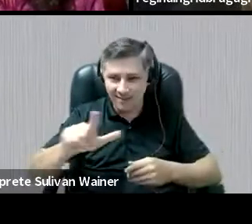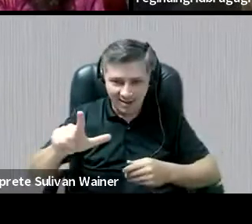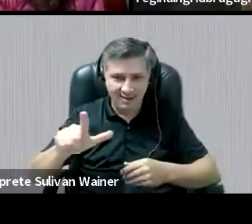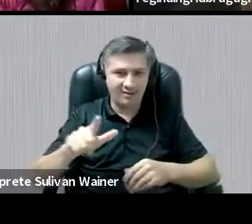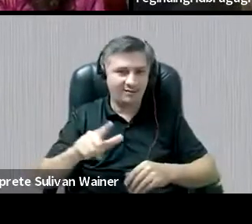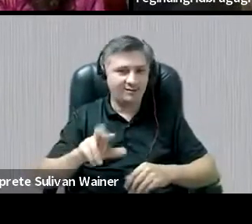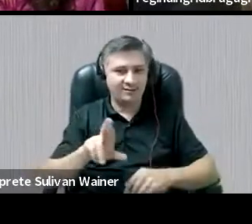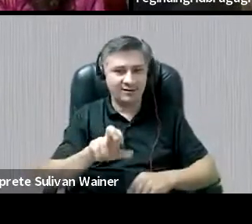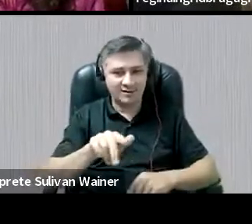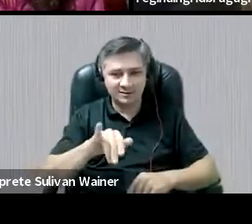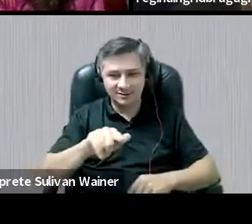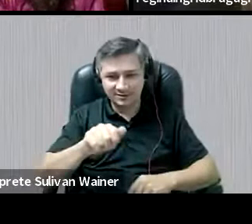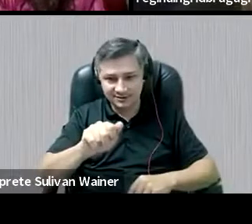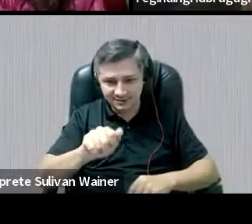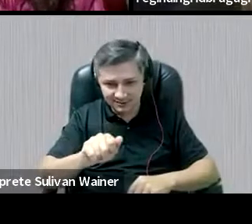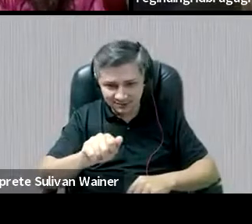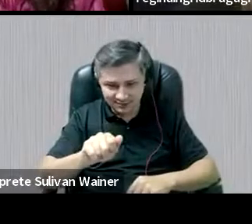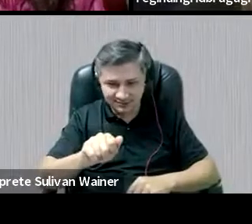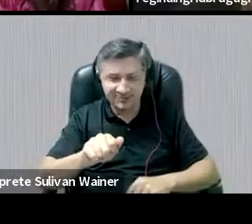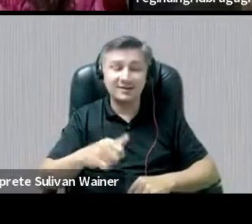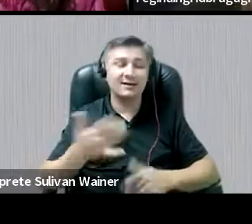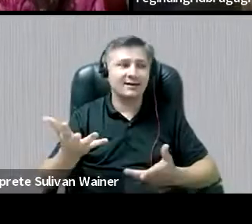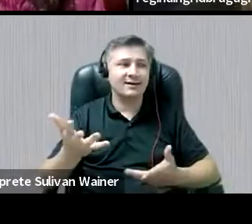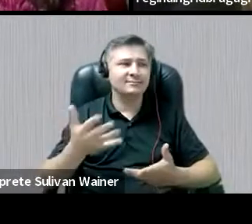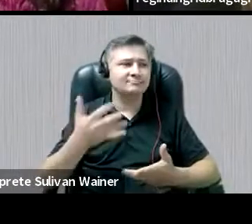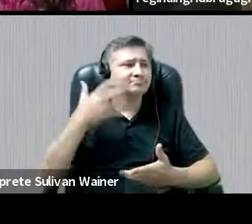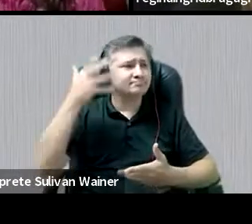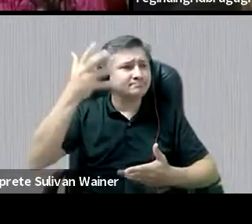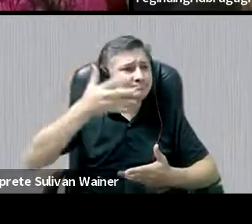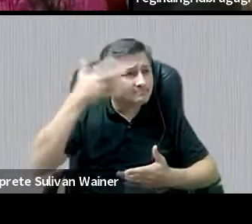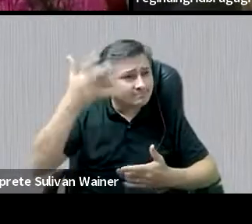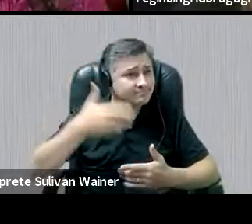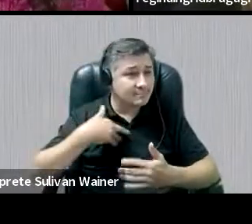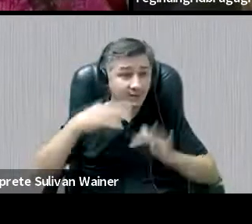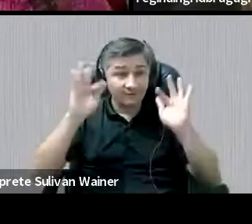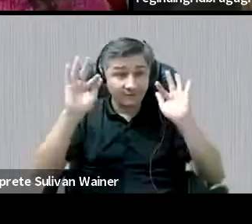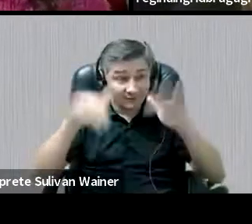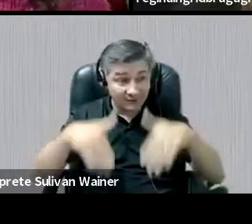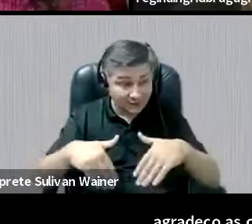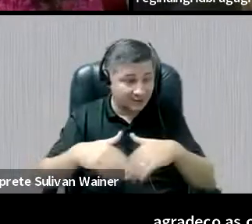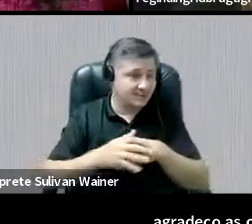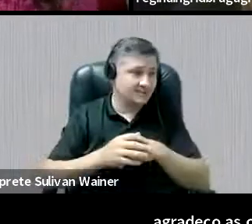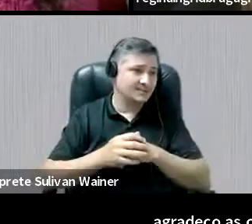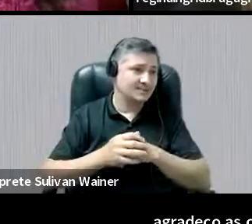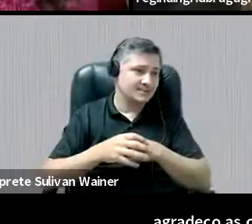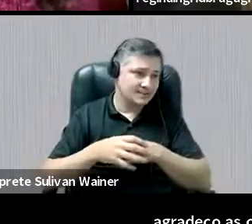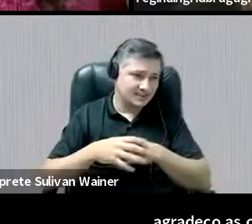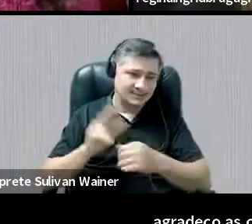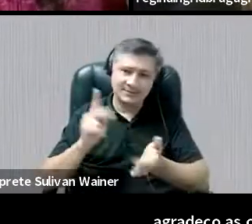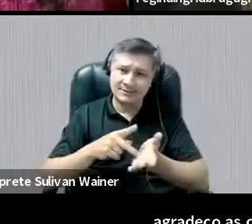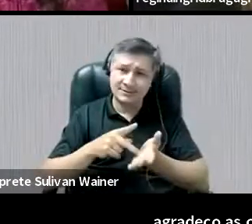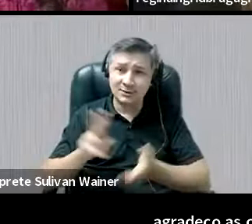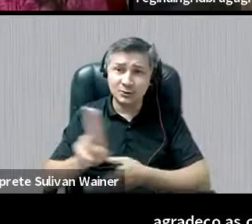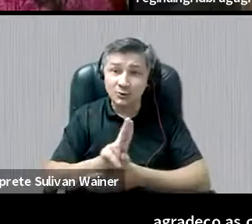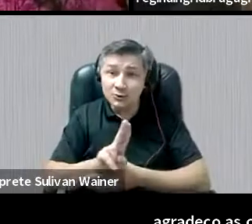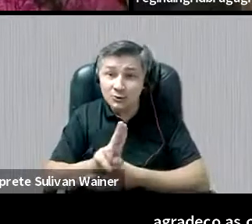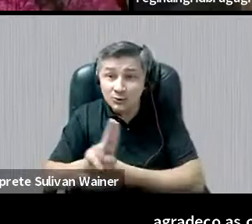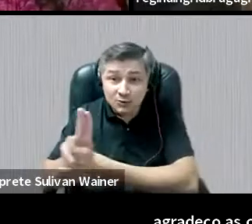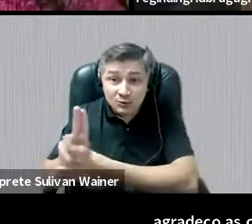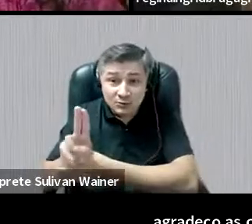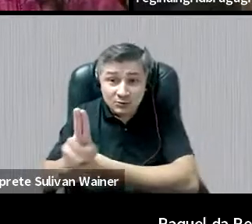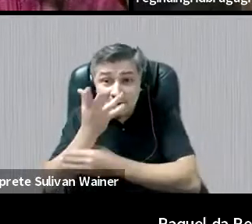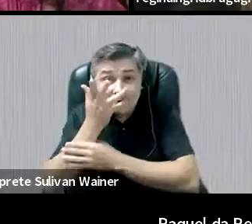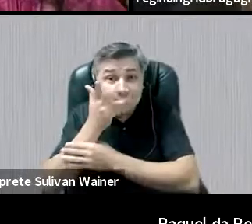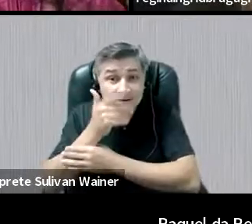Regina, né? E dizer, para finalizar, e aí falar em nome das